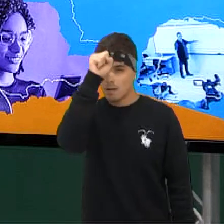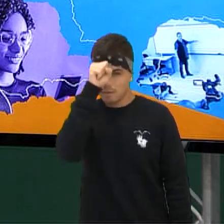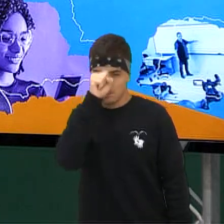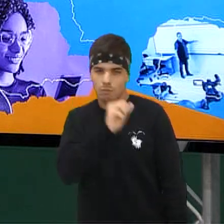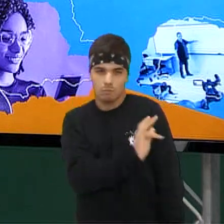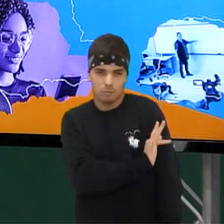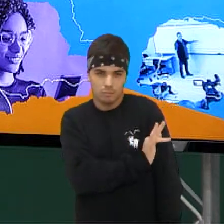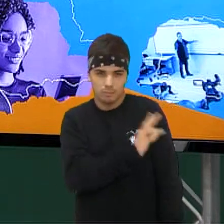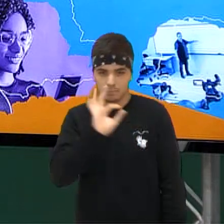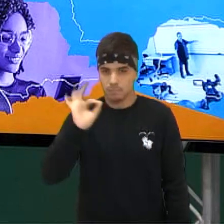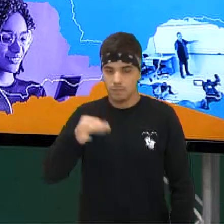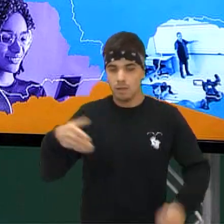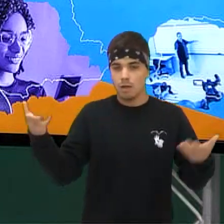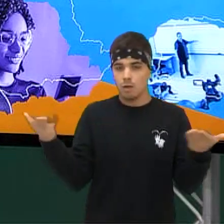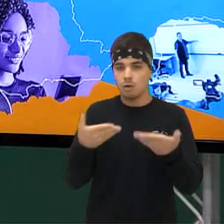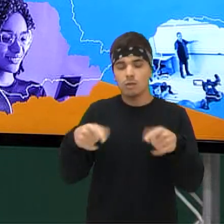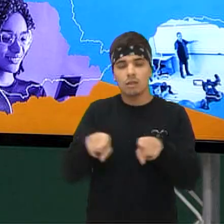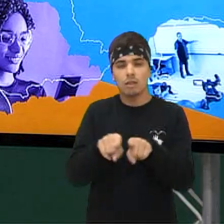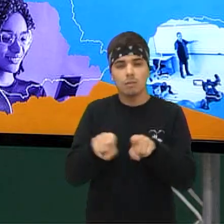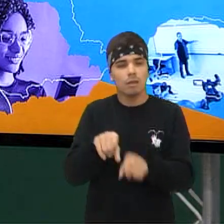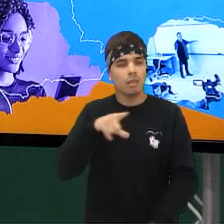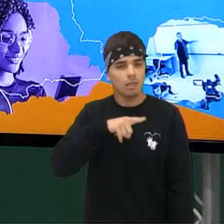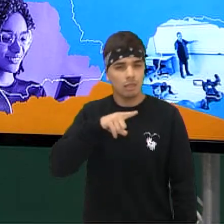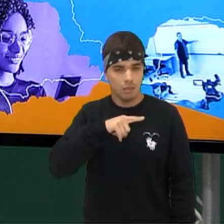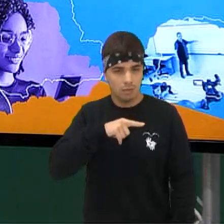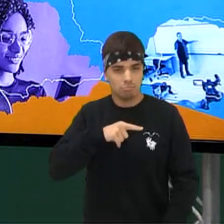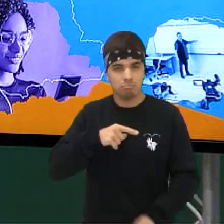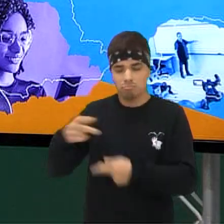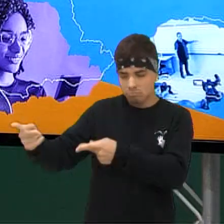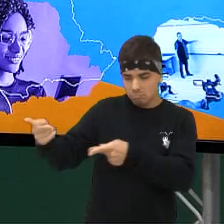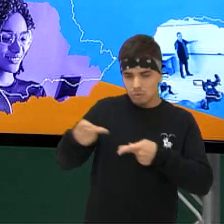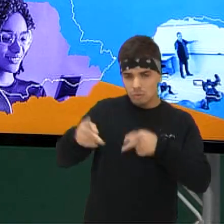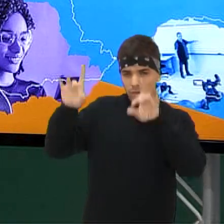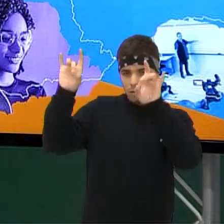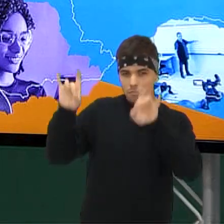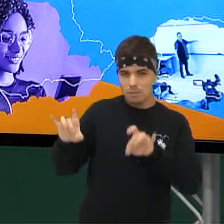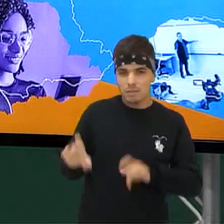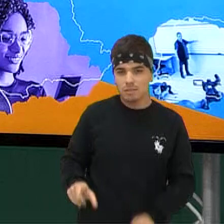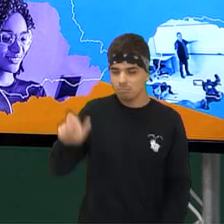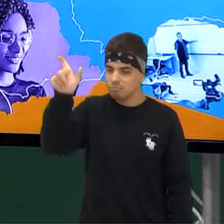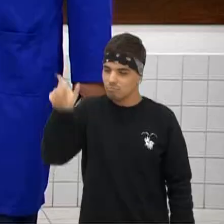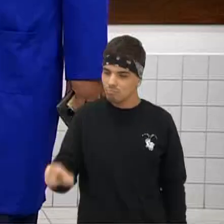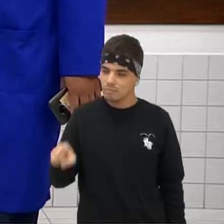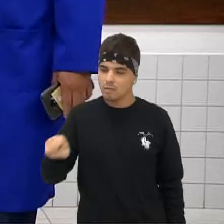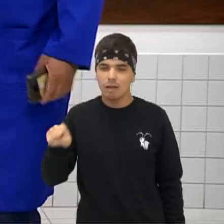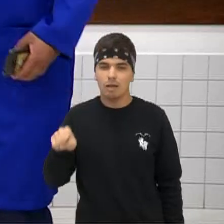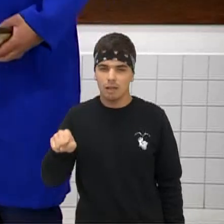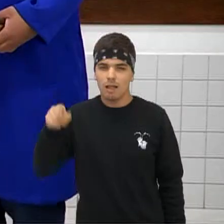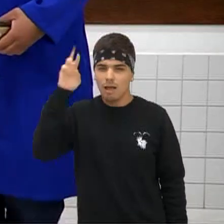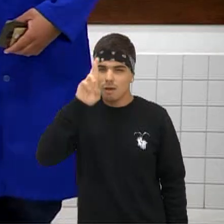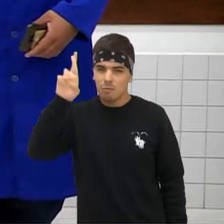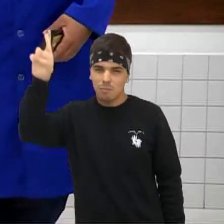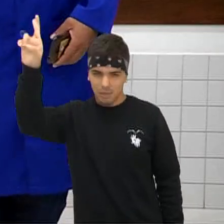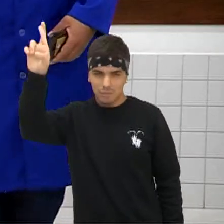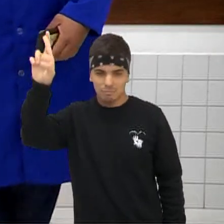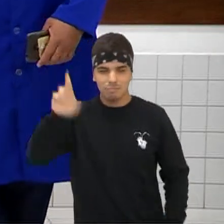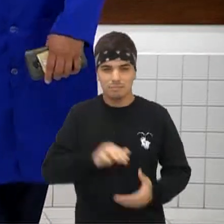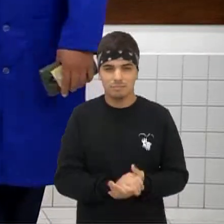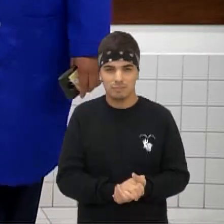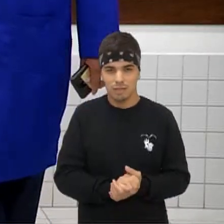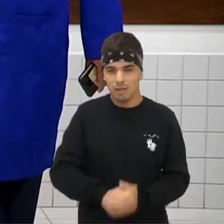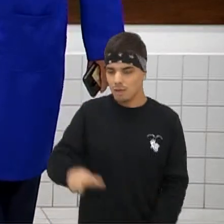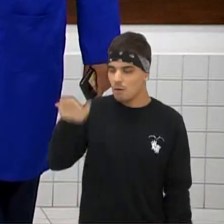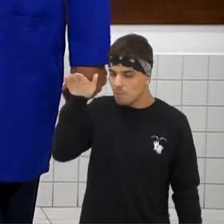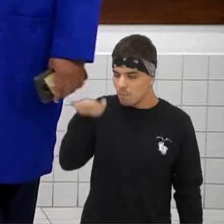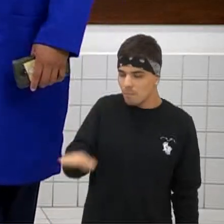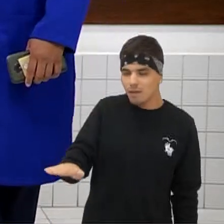ensino fundamental e hoje meus queridos nós temos a participação especial dele que é o mestre Sayajin o